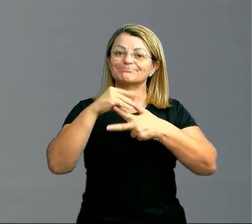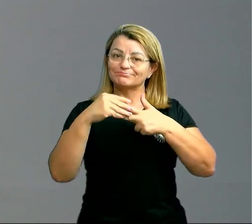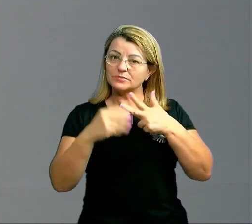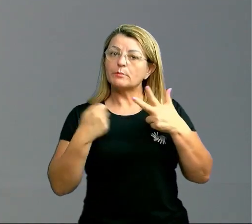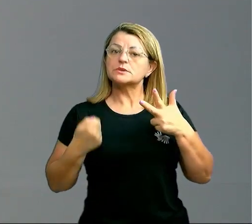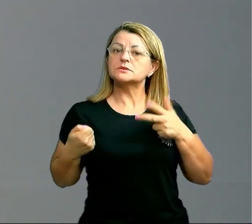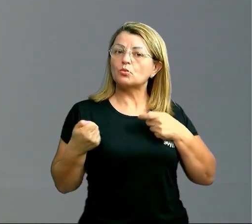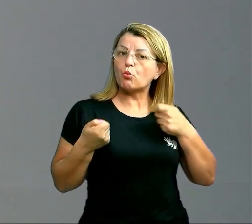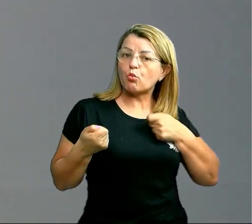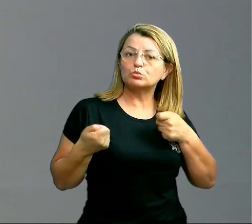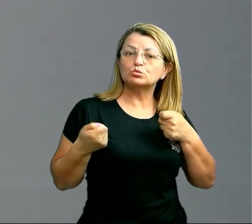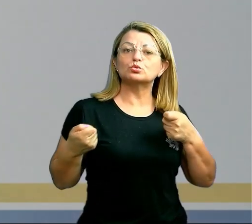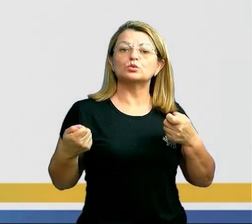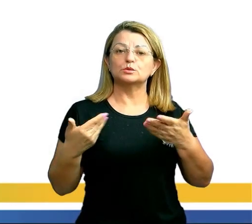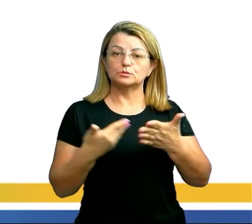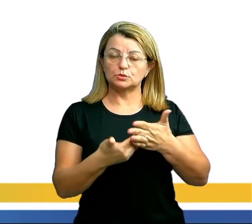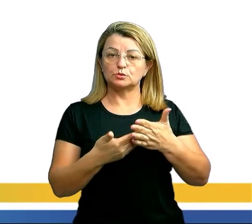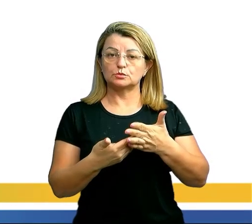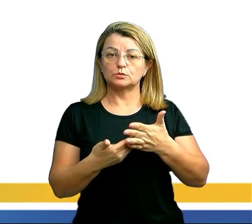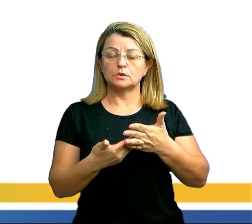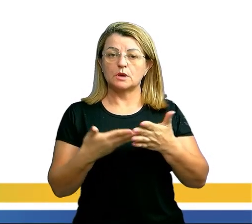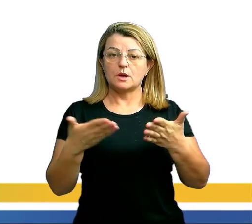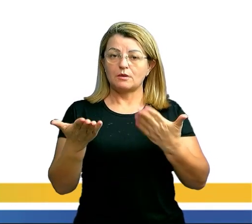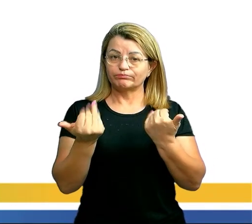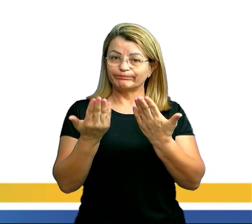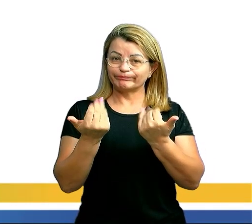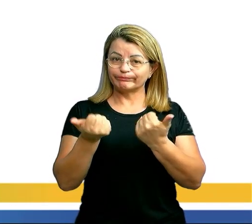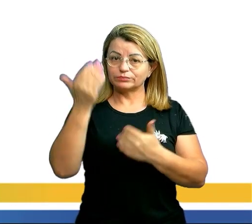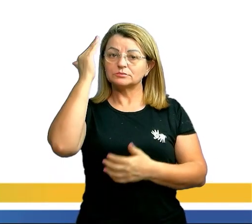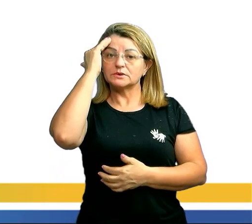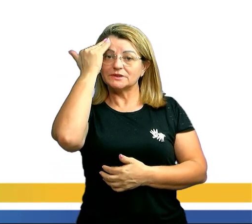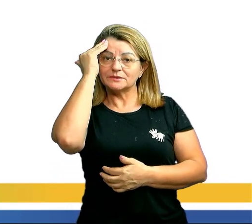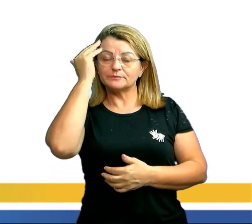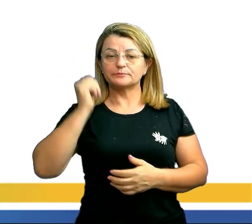controle disso. Certinho? Então, vamos entender?